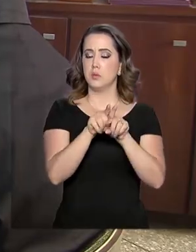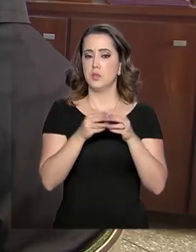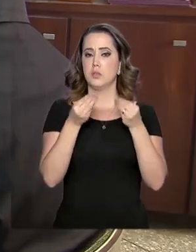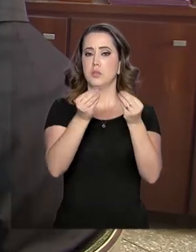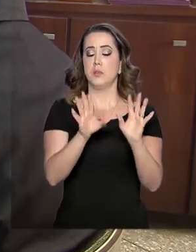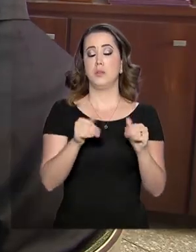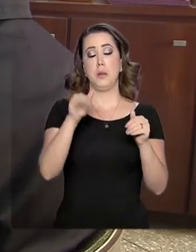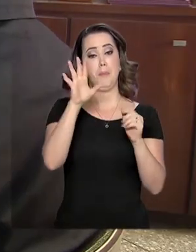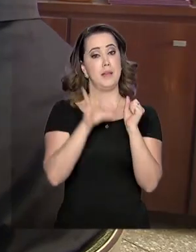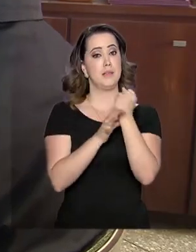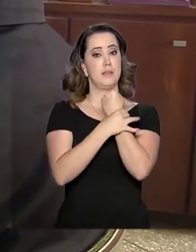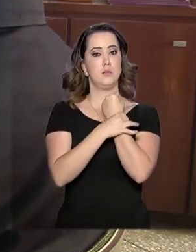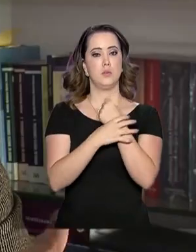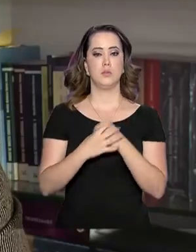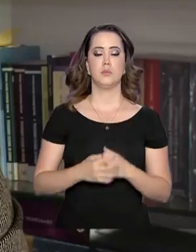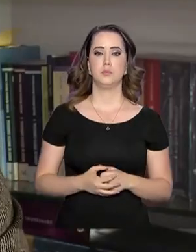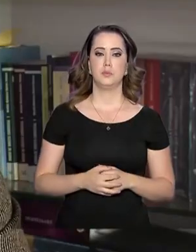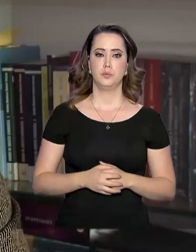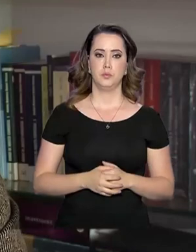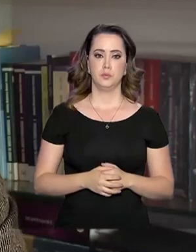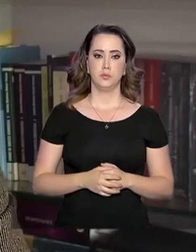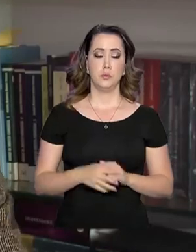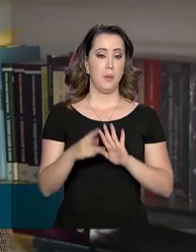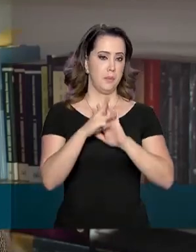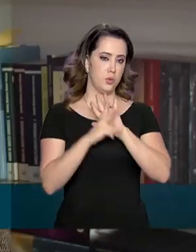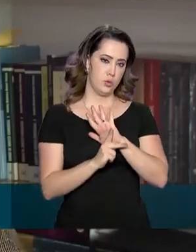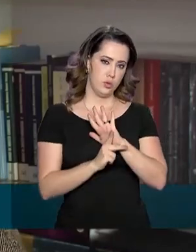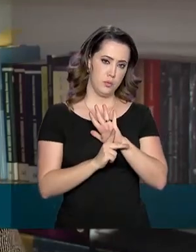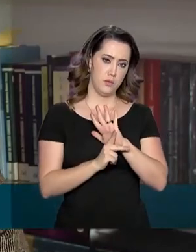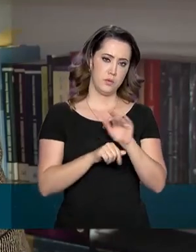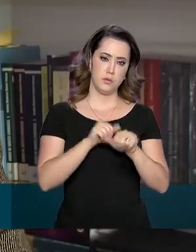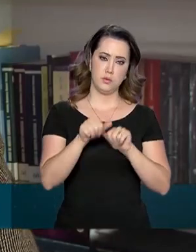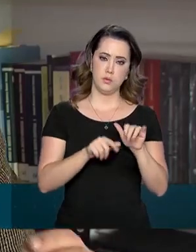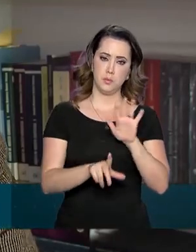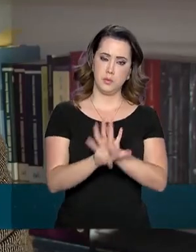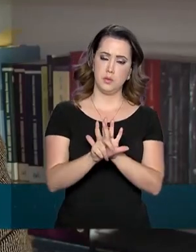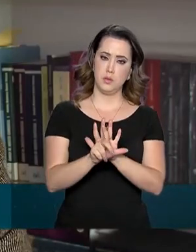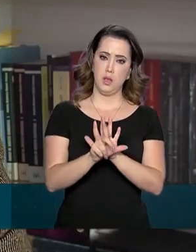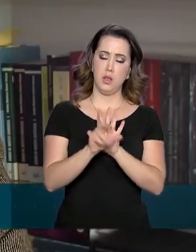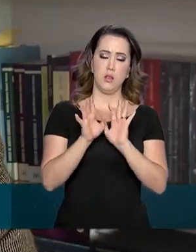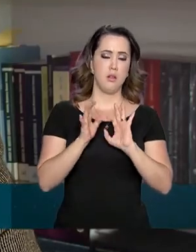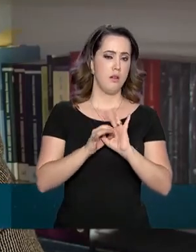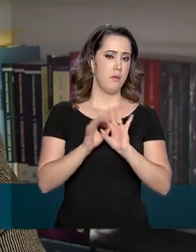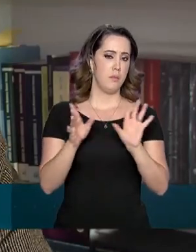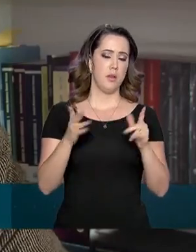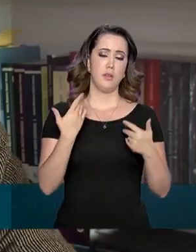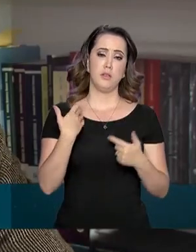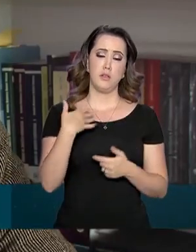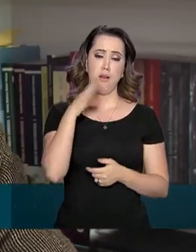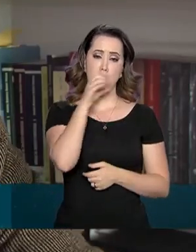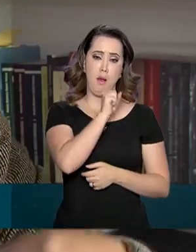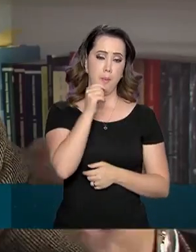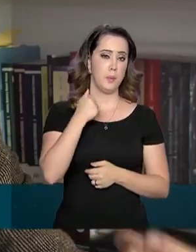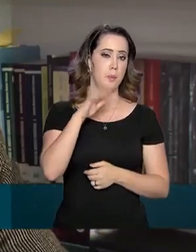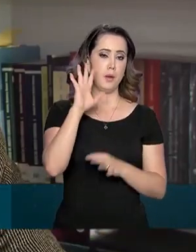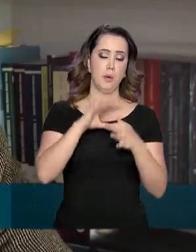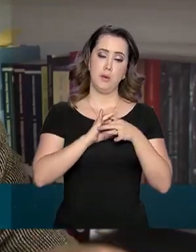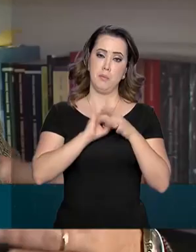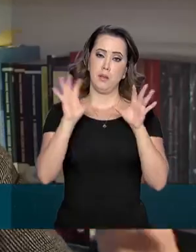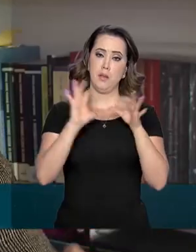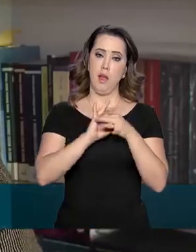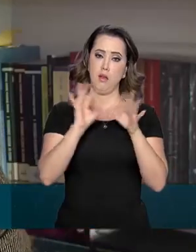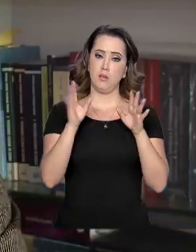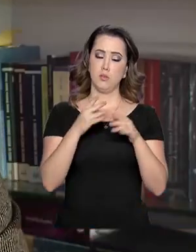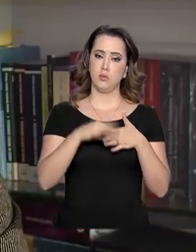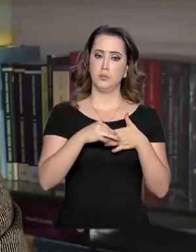mais segurança jurídica. A medida provisória, que deve se transformar em lei, automaticamente possibilita que haja maior liberdade